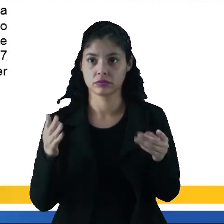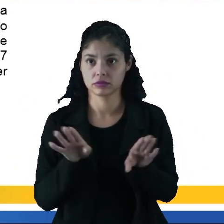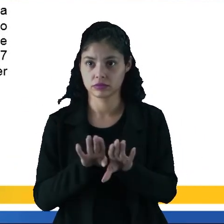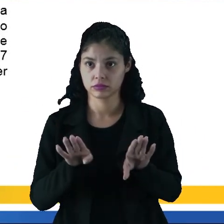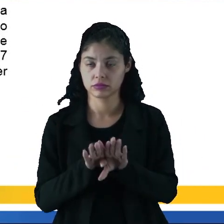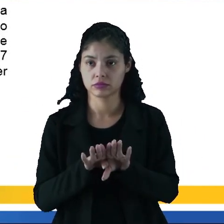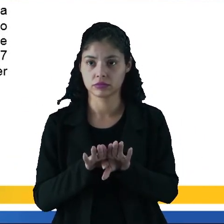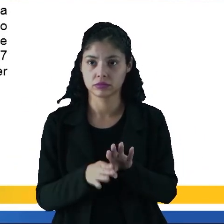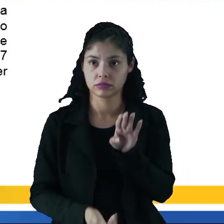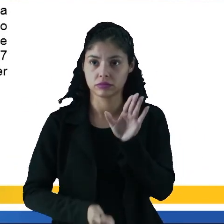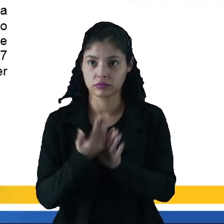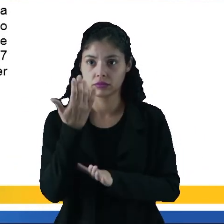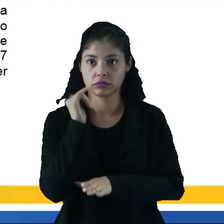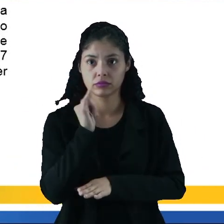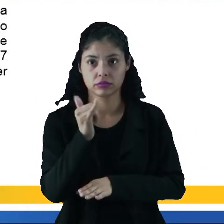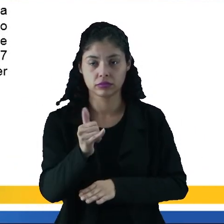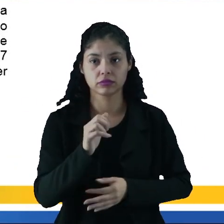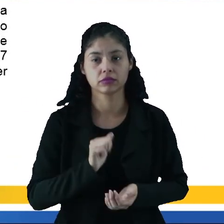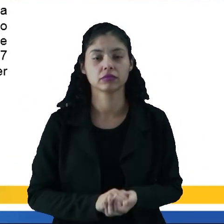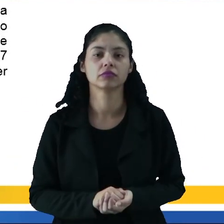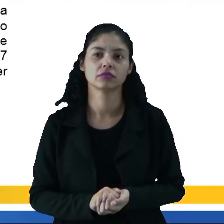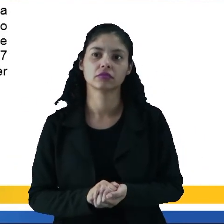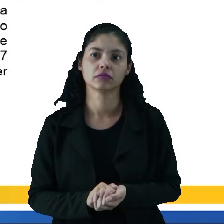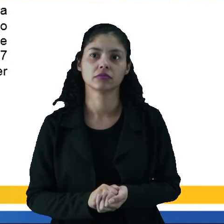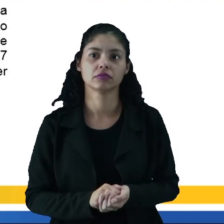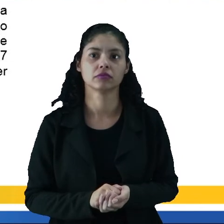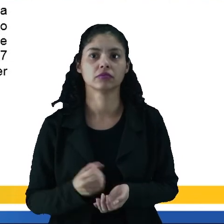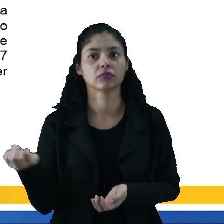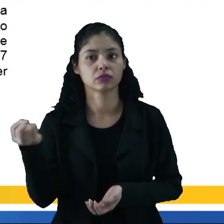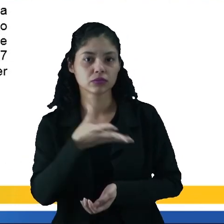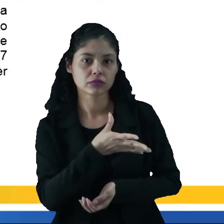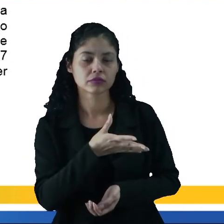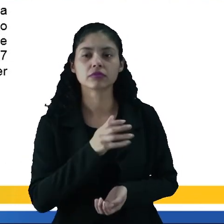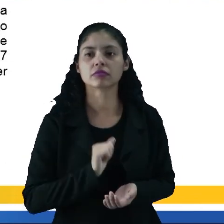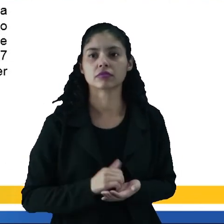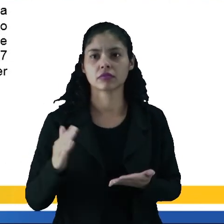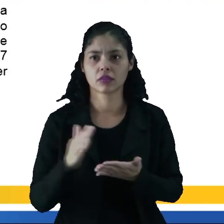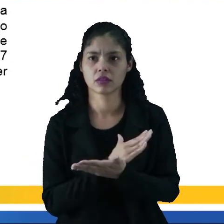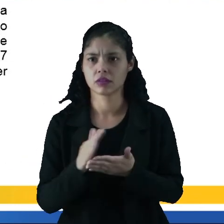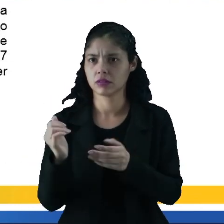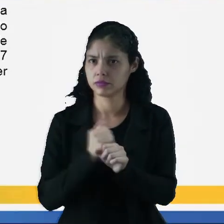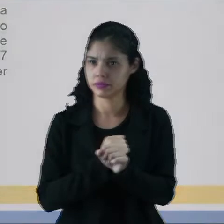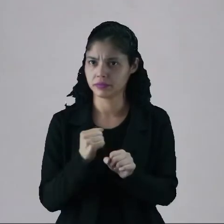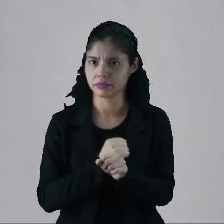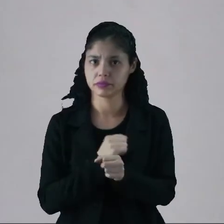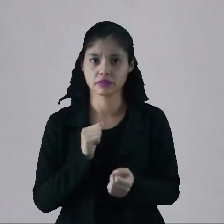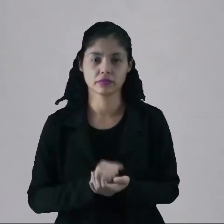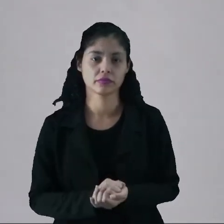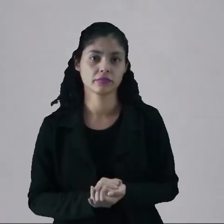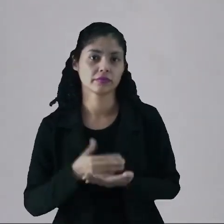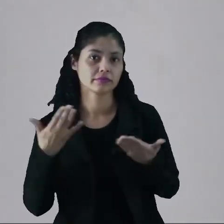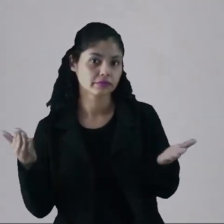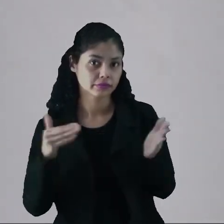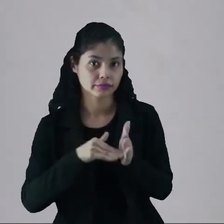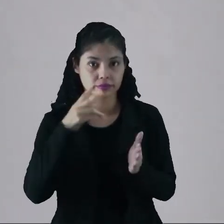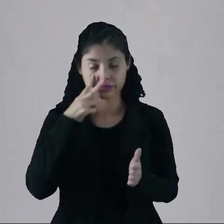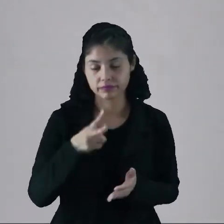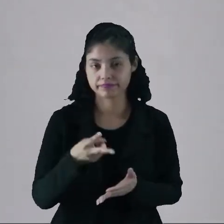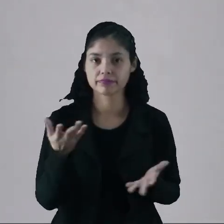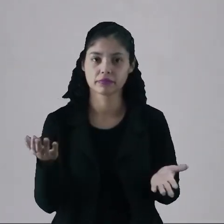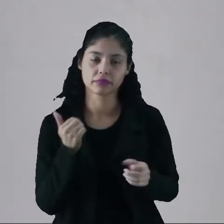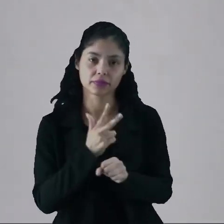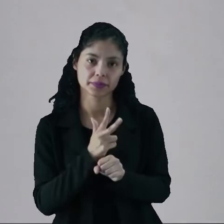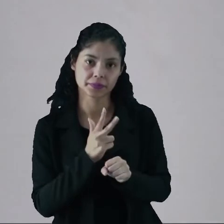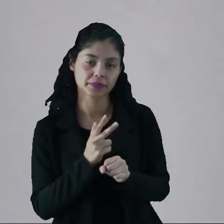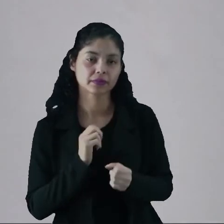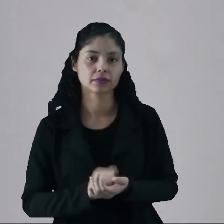também é o país que mais tem investido em energia renovável há alguns anos. Inclusive até vi num